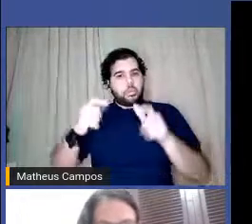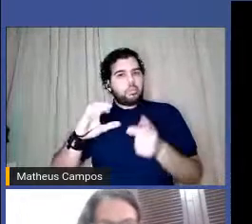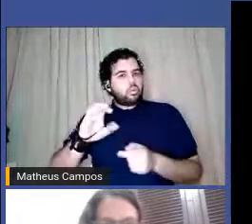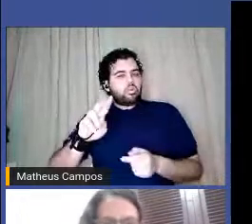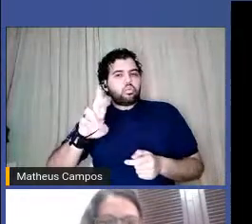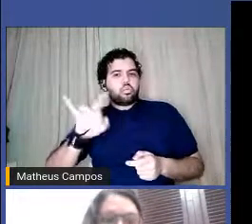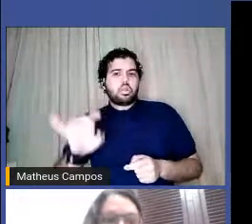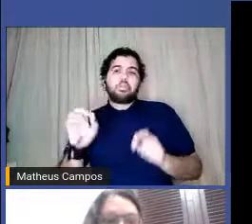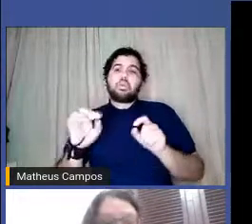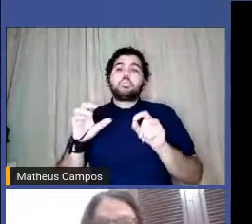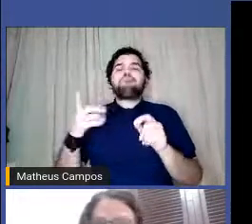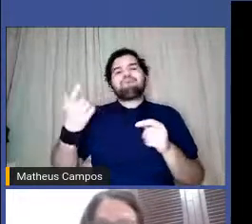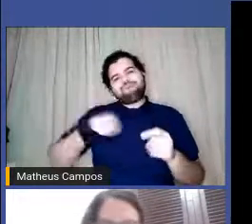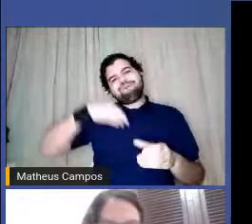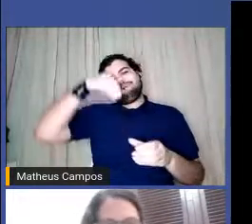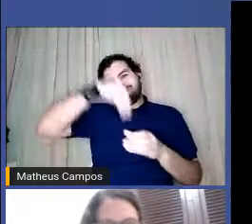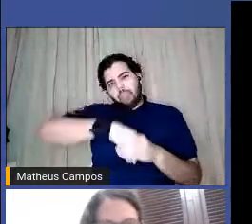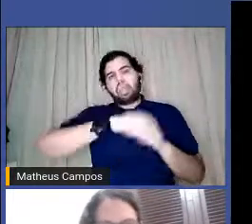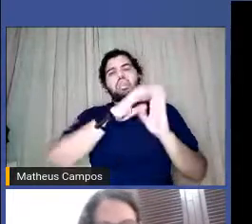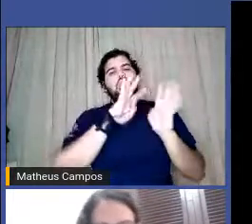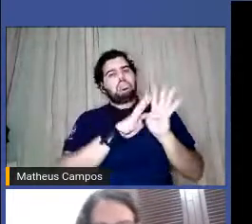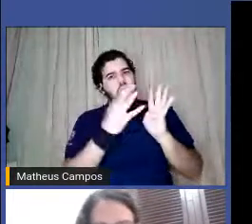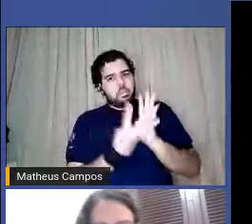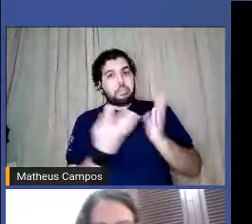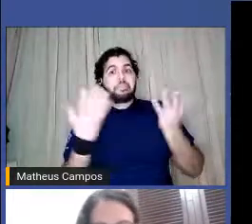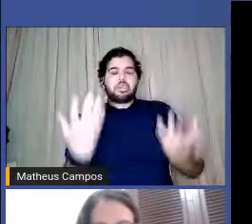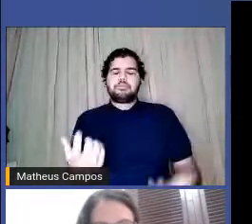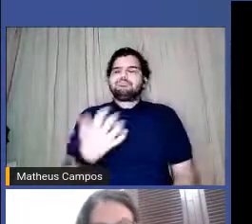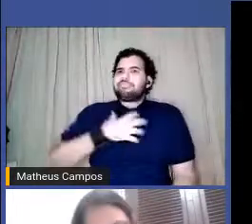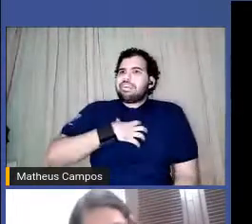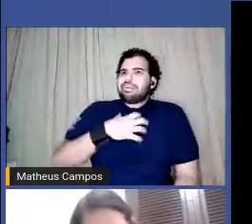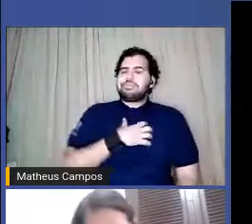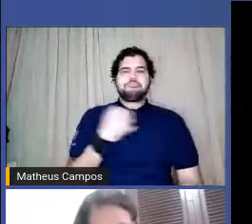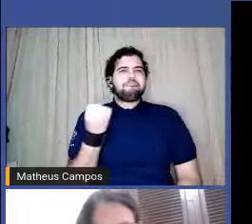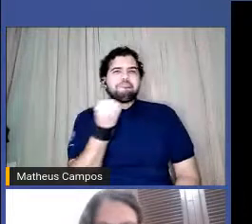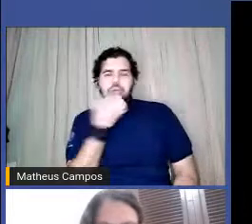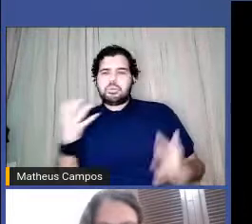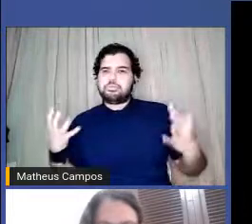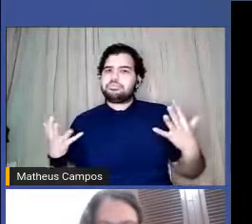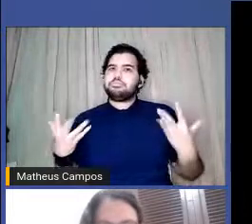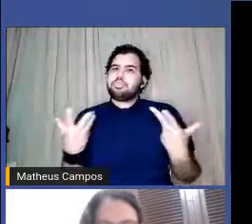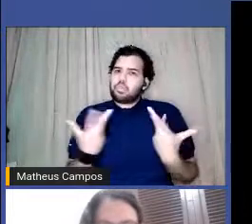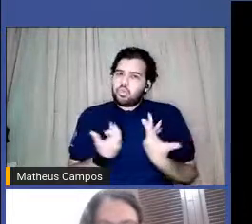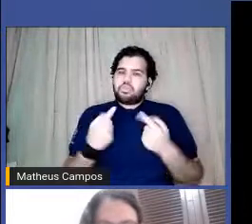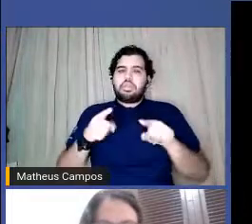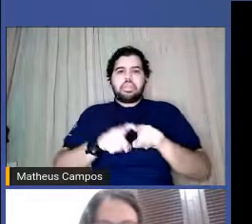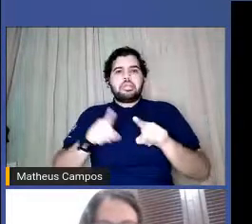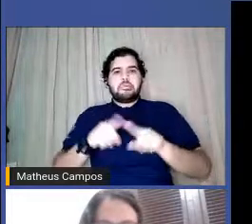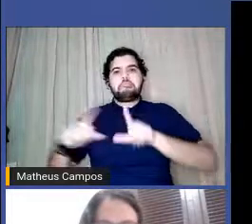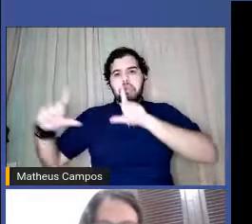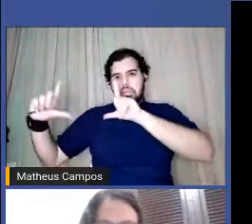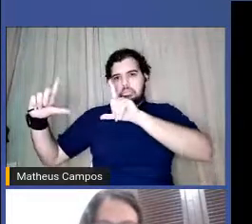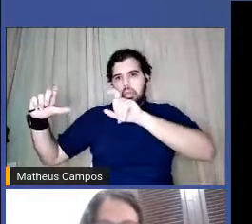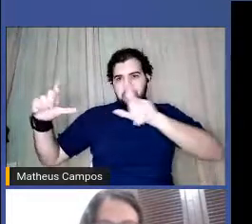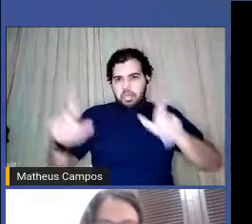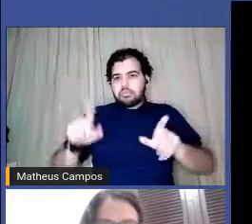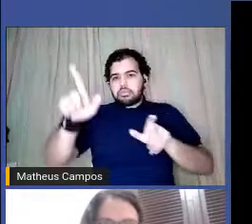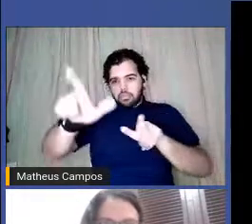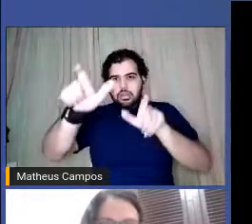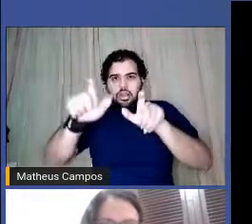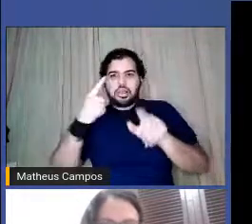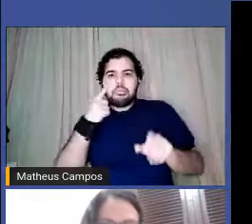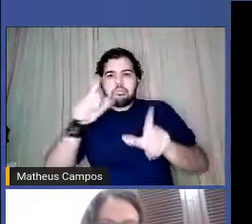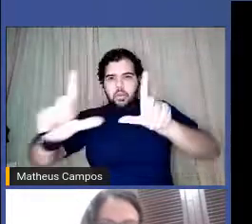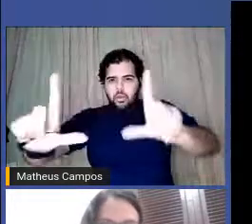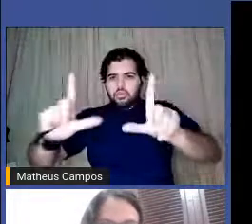contexto de pandemia, mas que para a gente já foi maravilhoso. Inclusive, aí tem uma foto de algumas das integrantes, quando